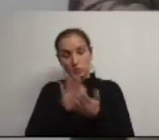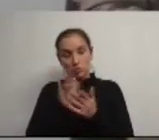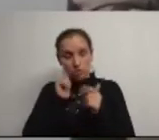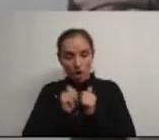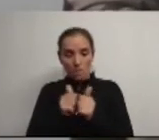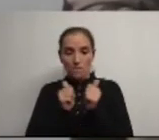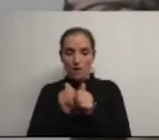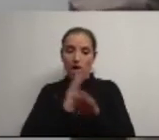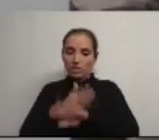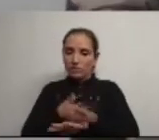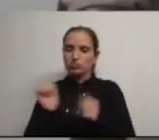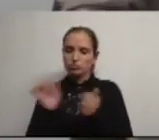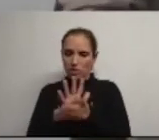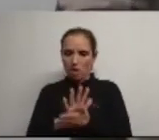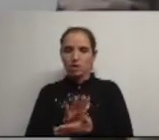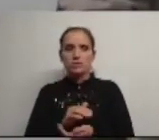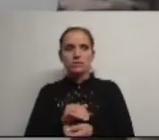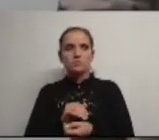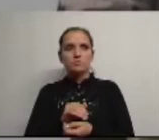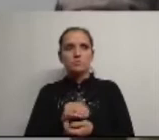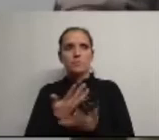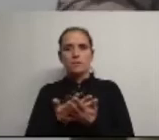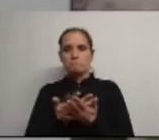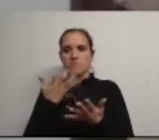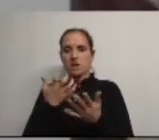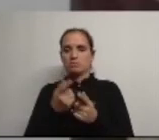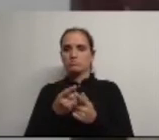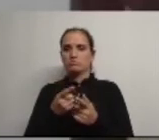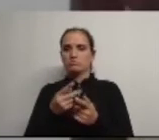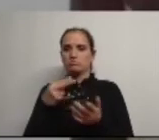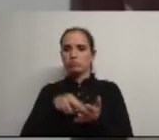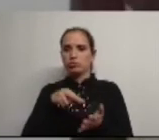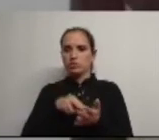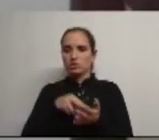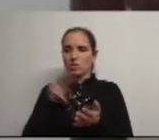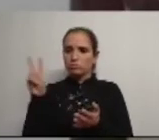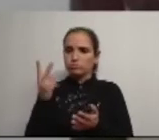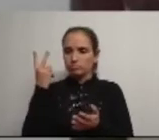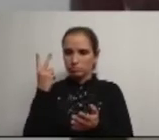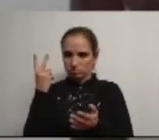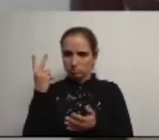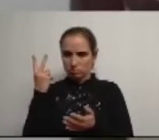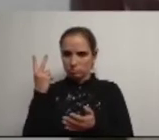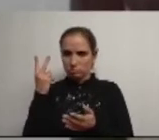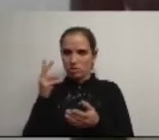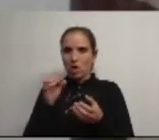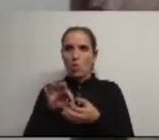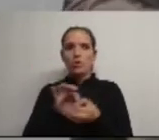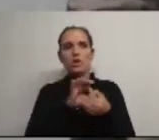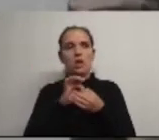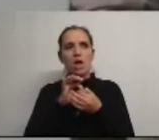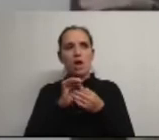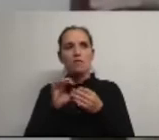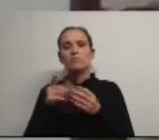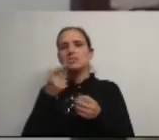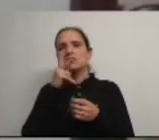através da imprensa local um extremar de posições entre dois órgãos autárquicos da União de Freguesias de